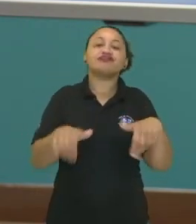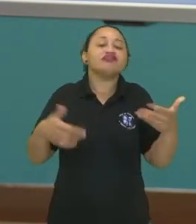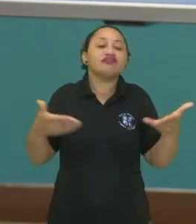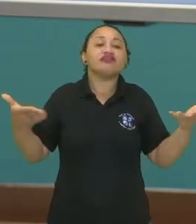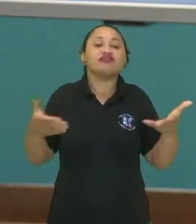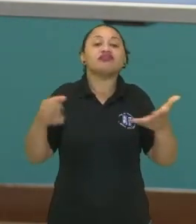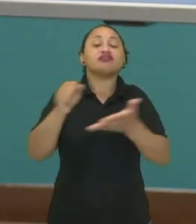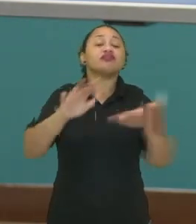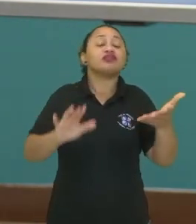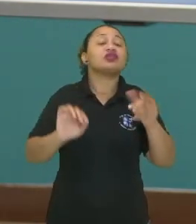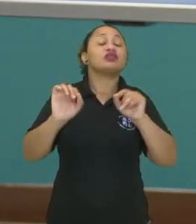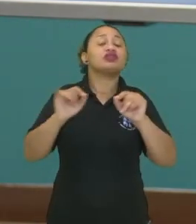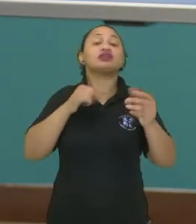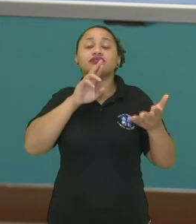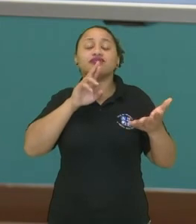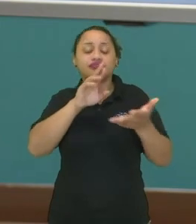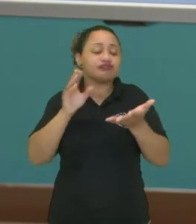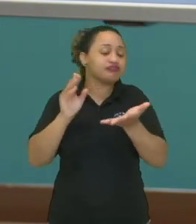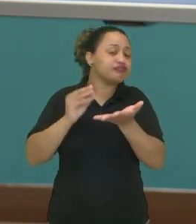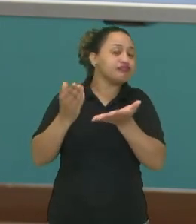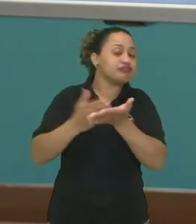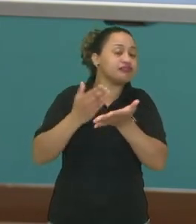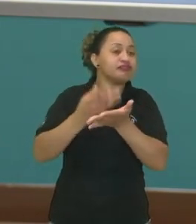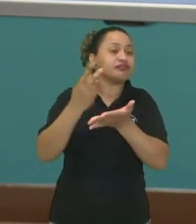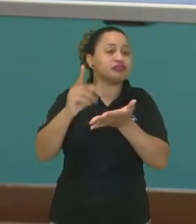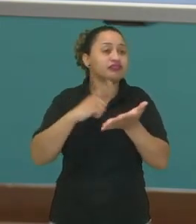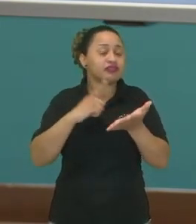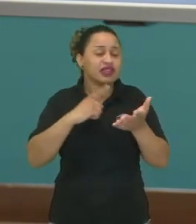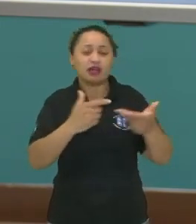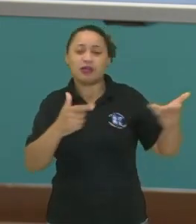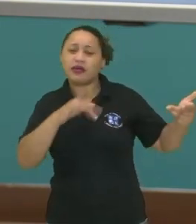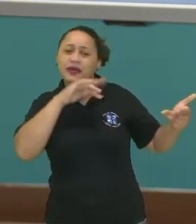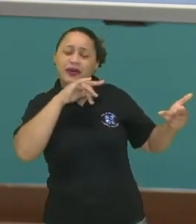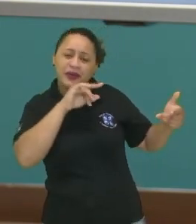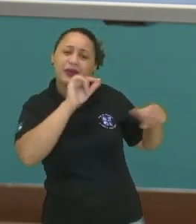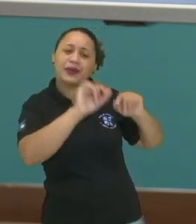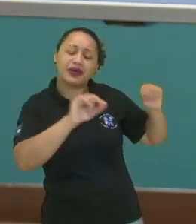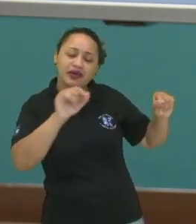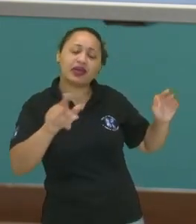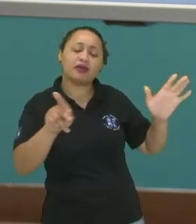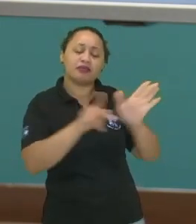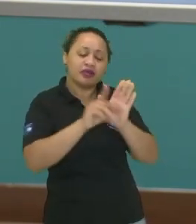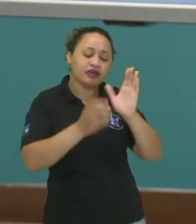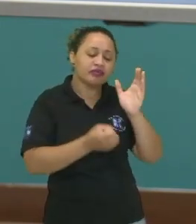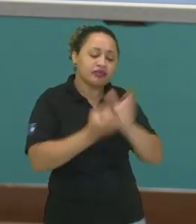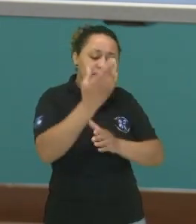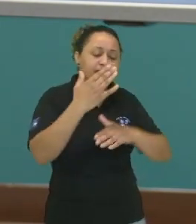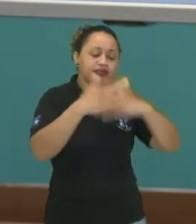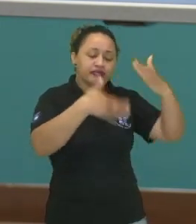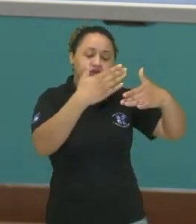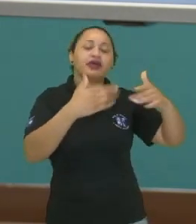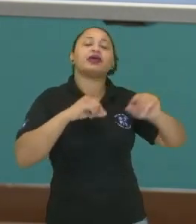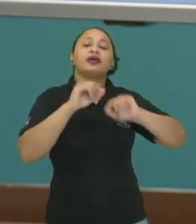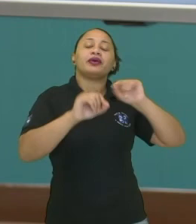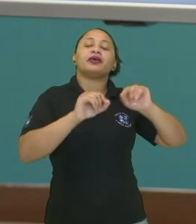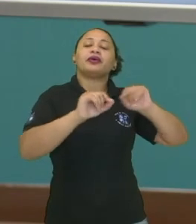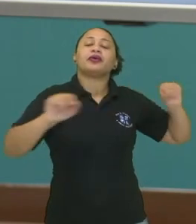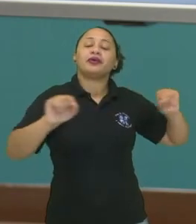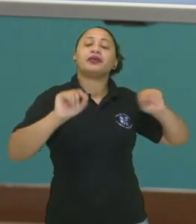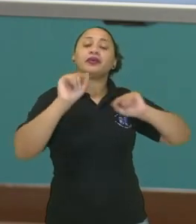atividade aí que você acabou de anotar? Existe alguma desvantagem em relação à construção ali dessa